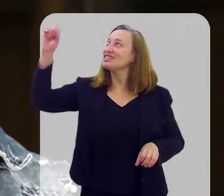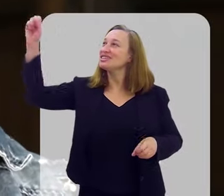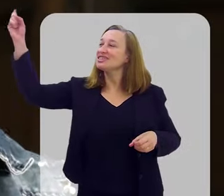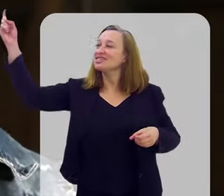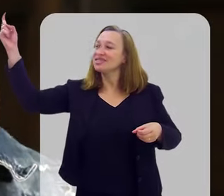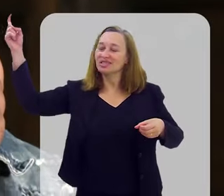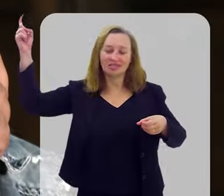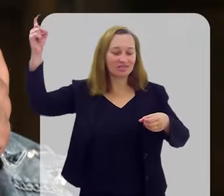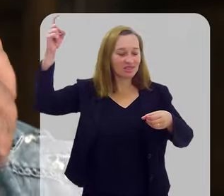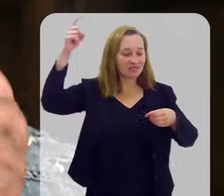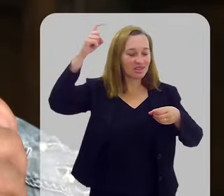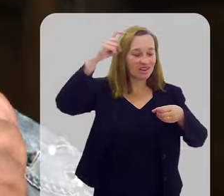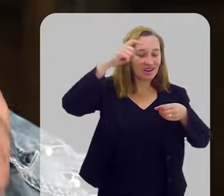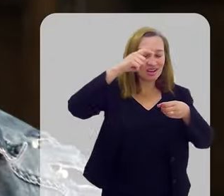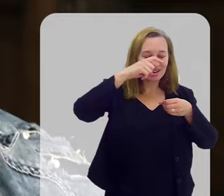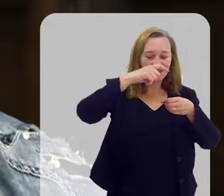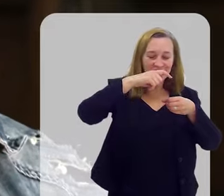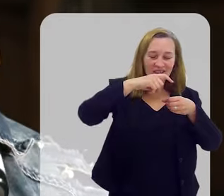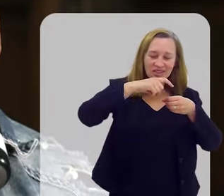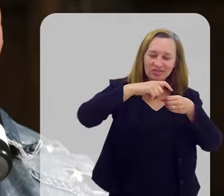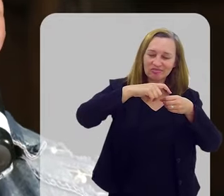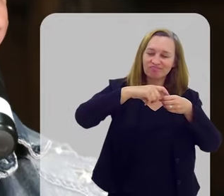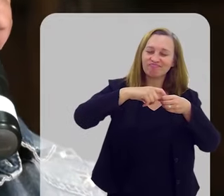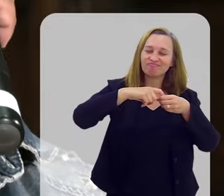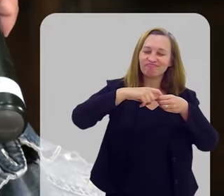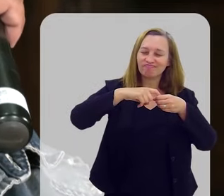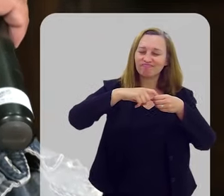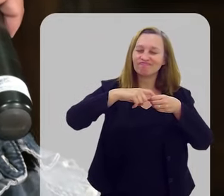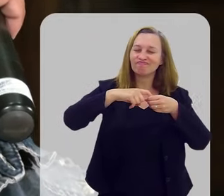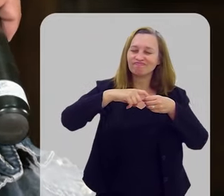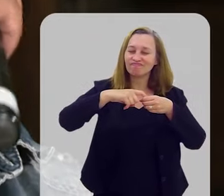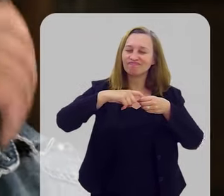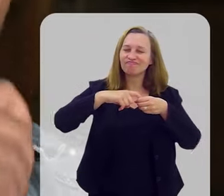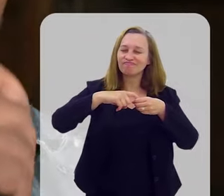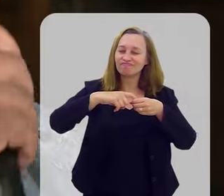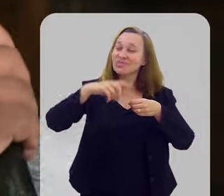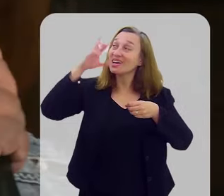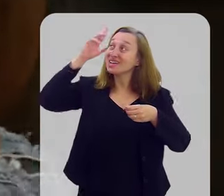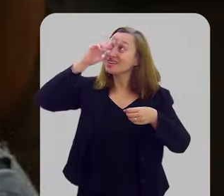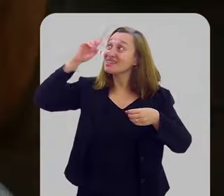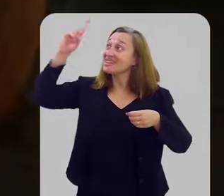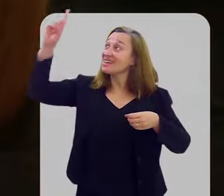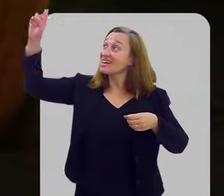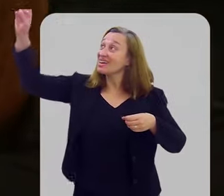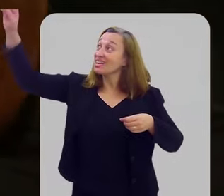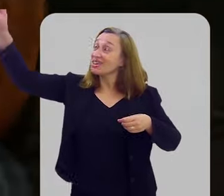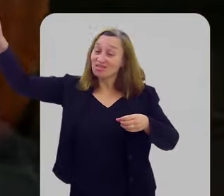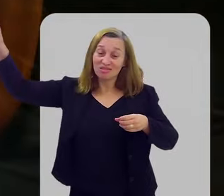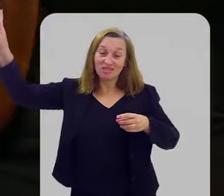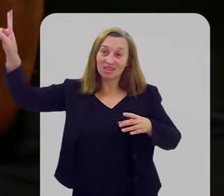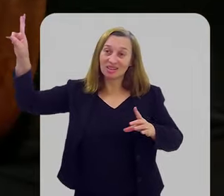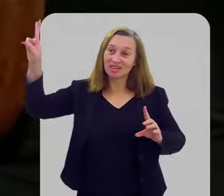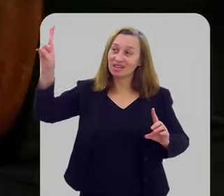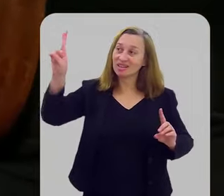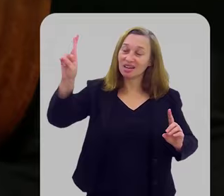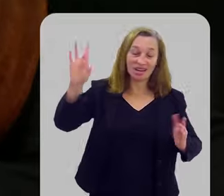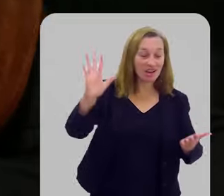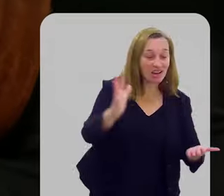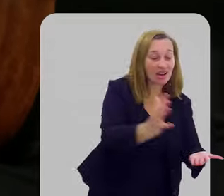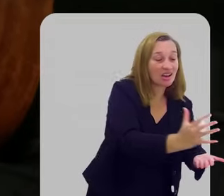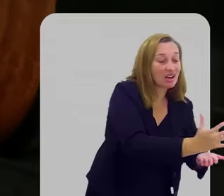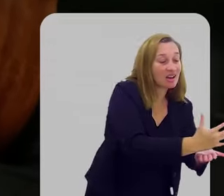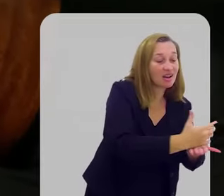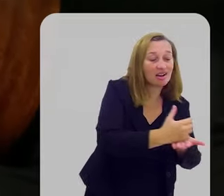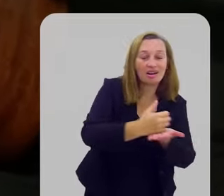amor Assentado está E um dia Ele